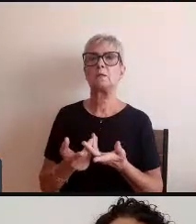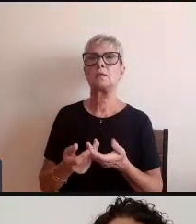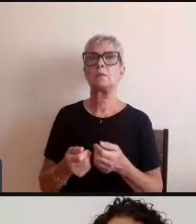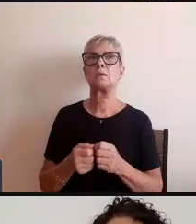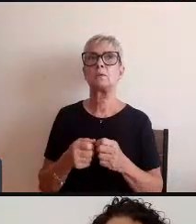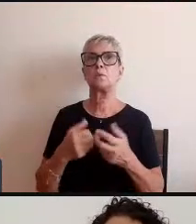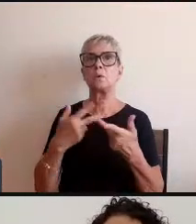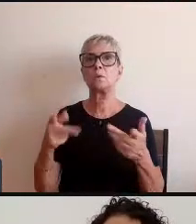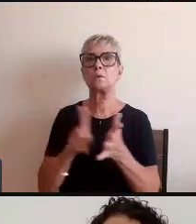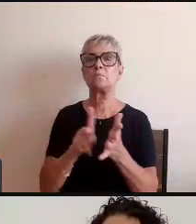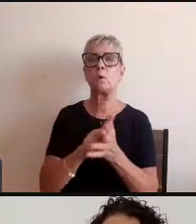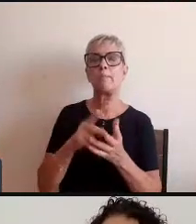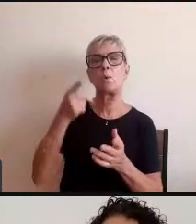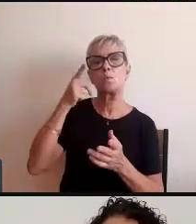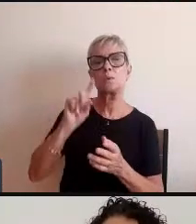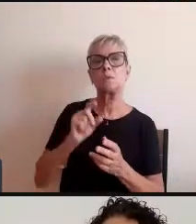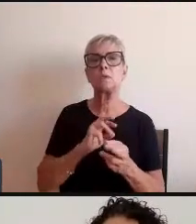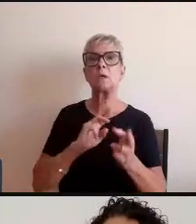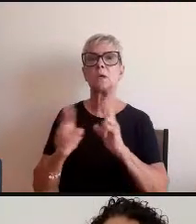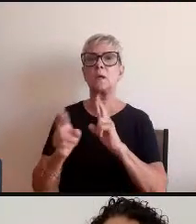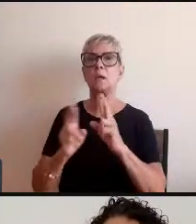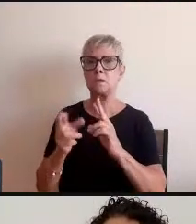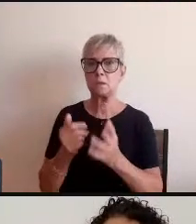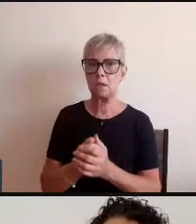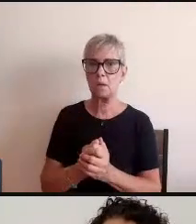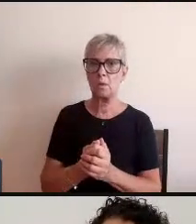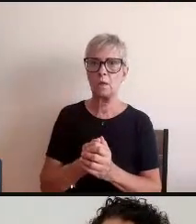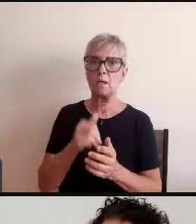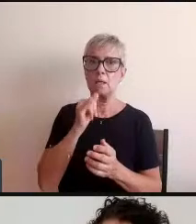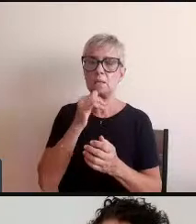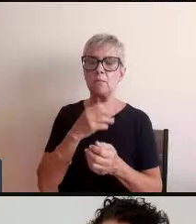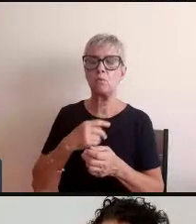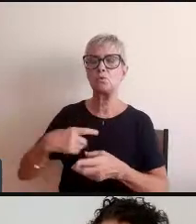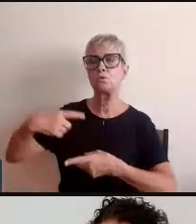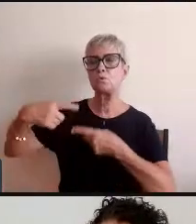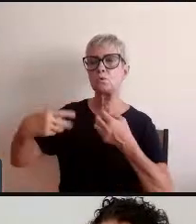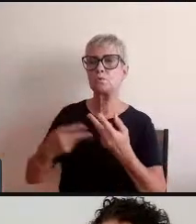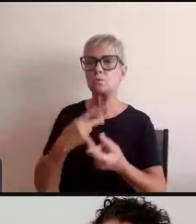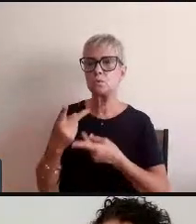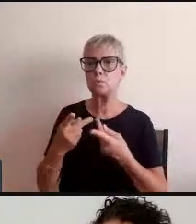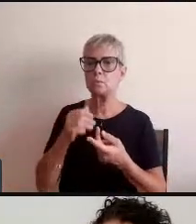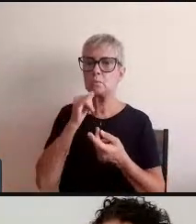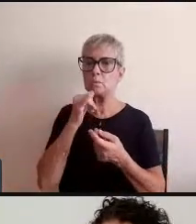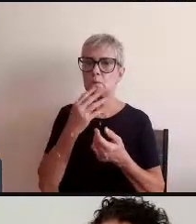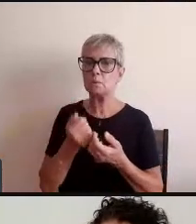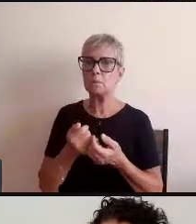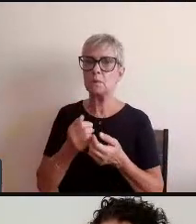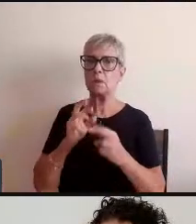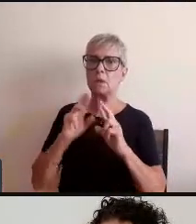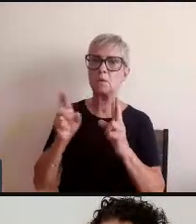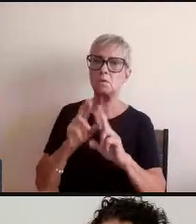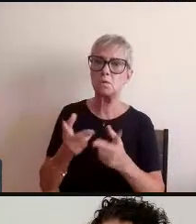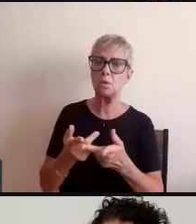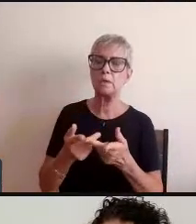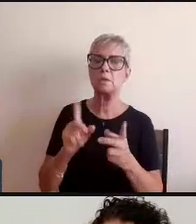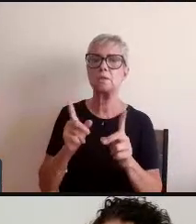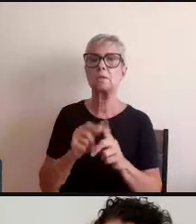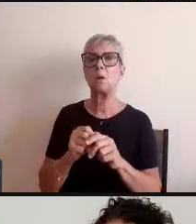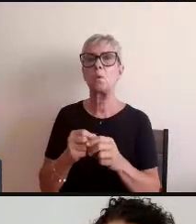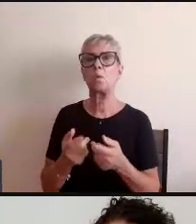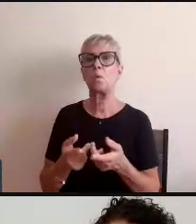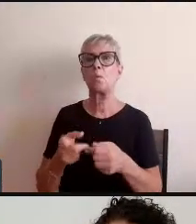relação com discursos de dissidência ou de fato as relações que não estão no momento em que surgem